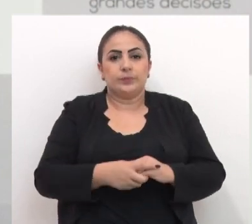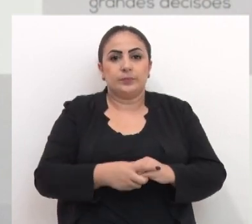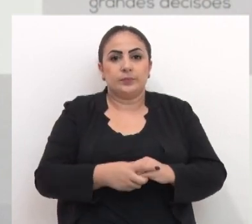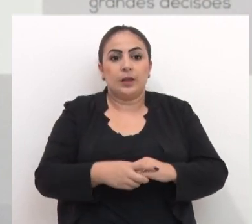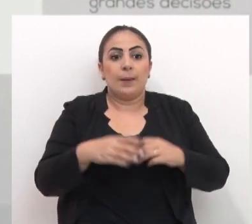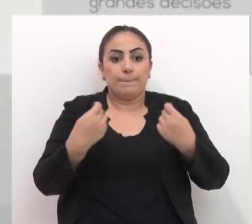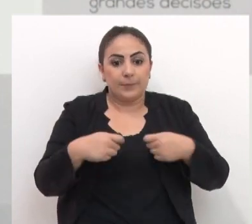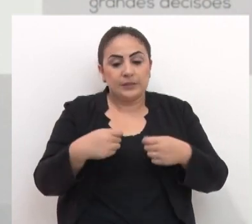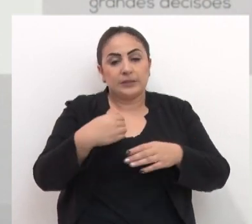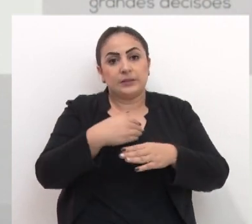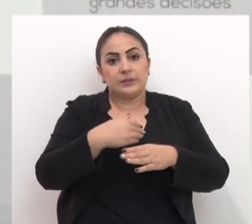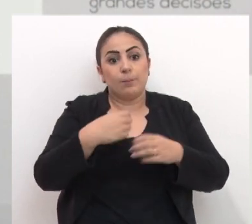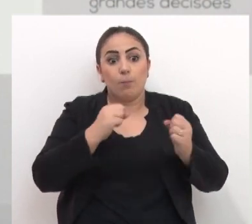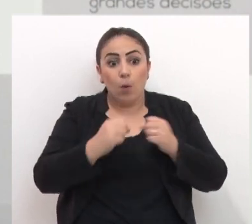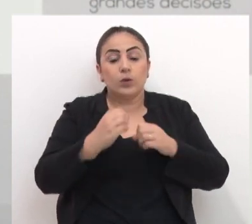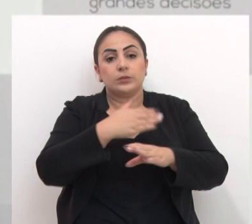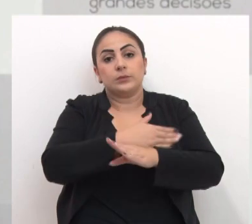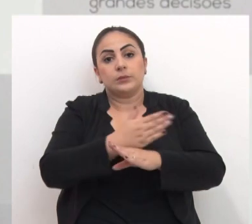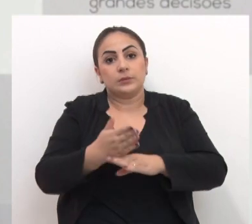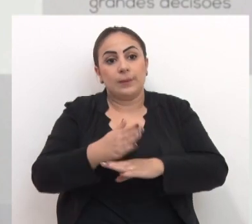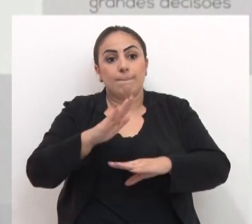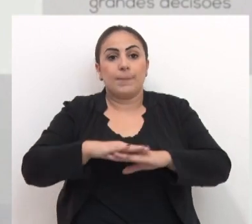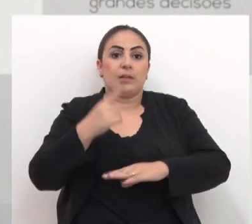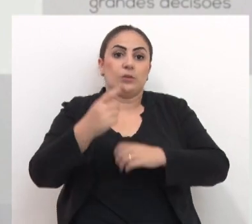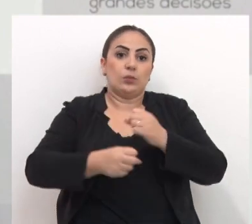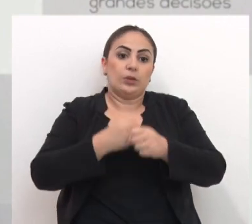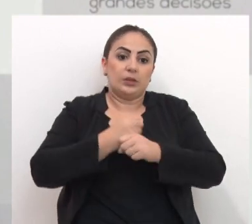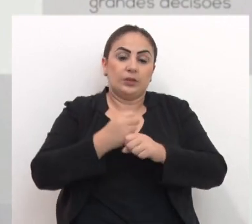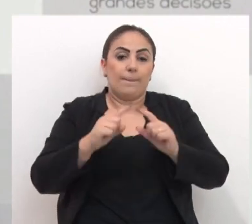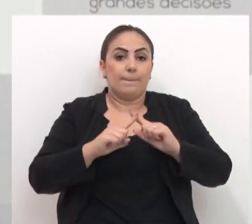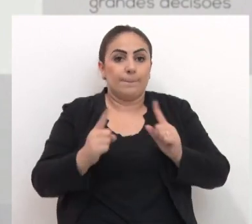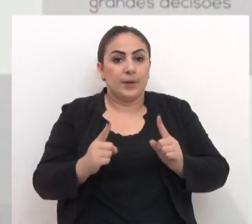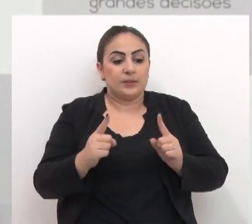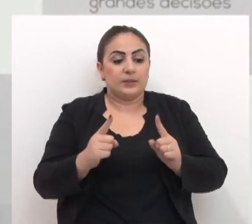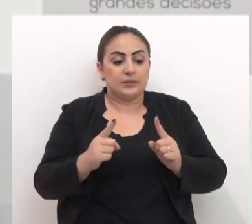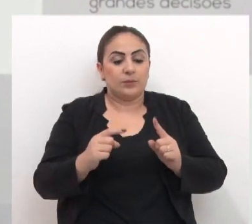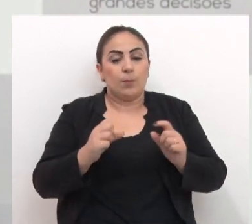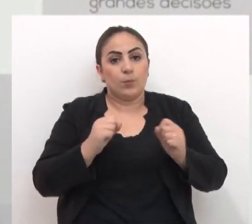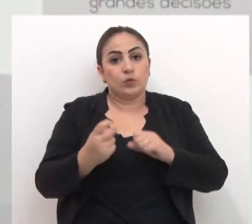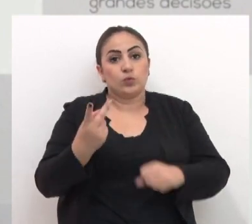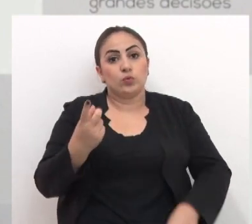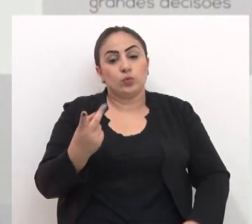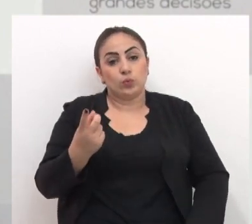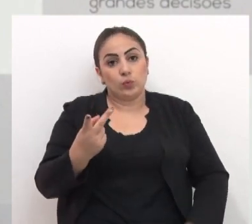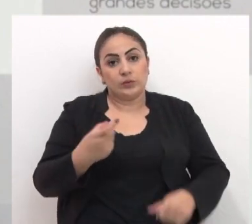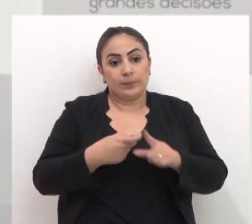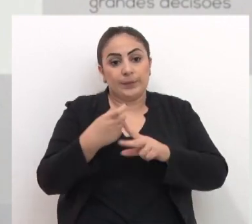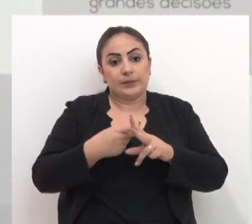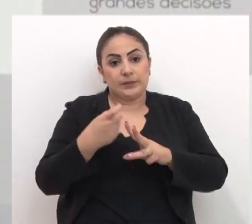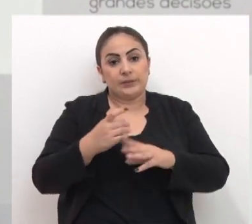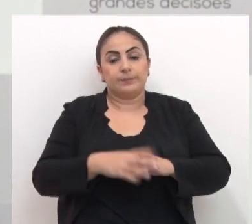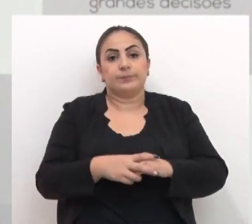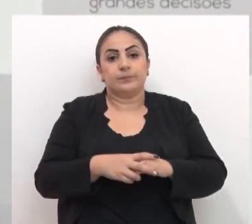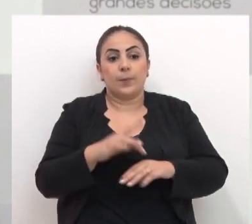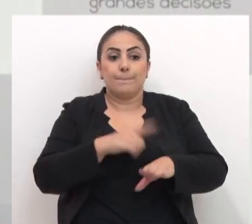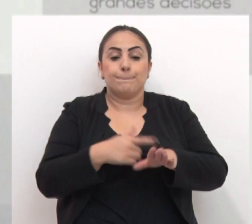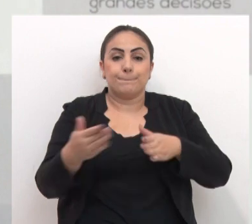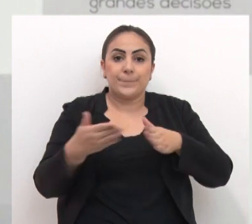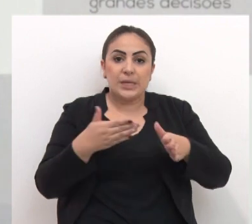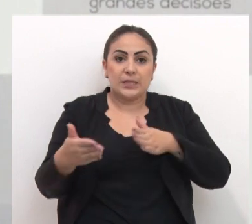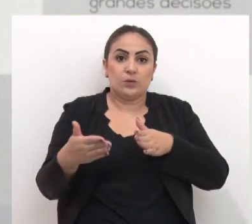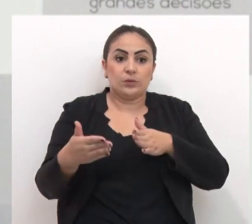ano esse processo pode ser prorrogado legalmente por mais um ano mas a princípio serão por 12 meses